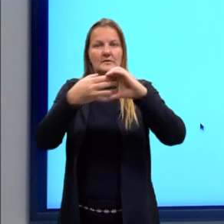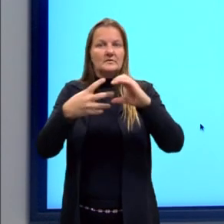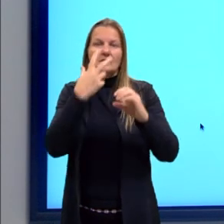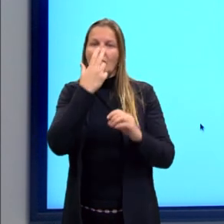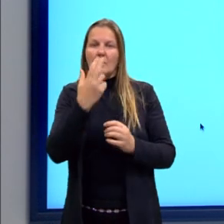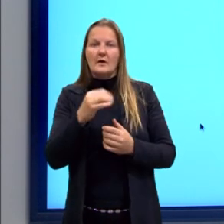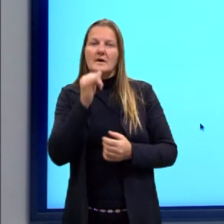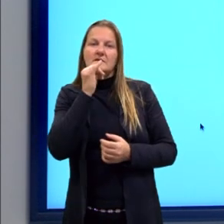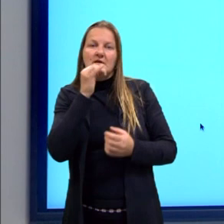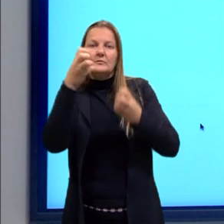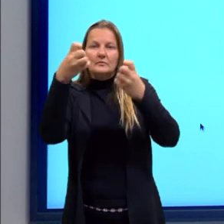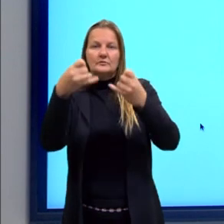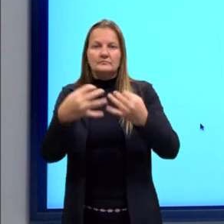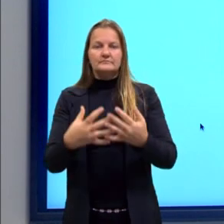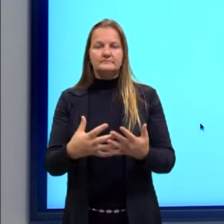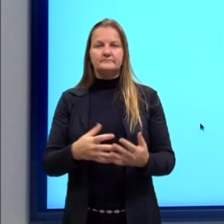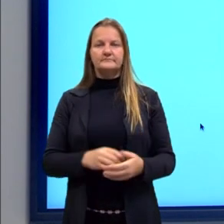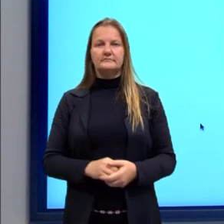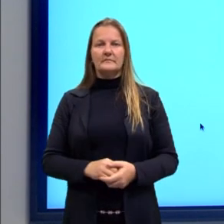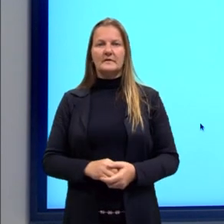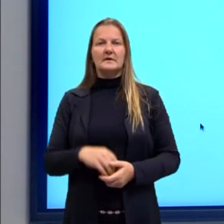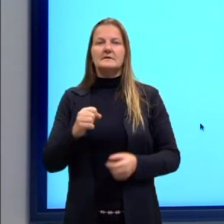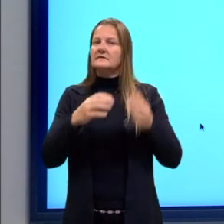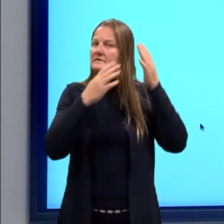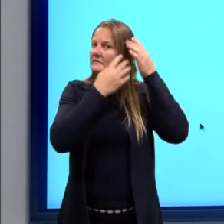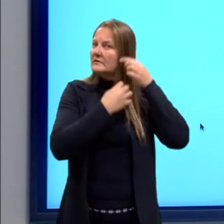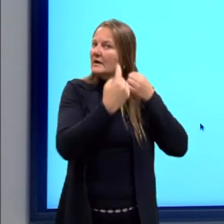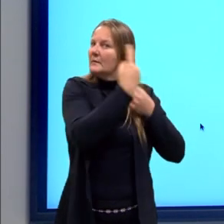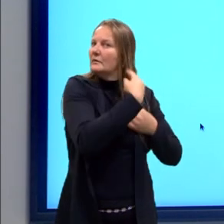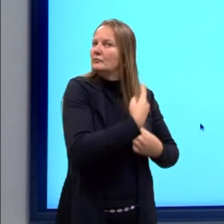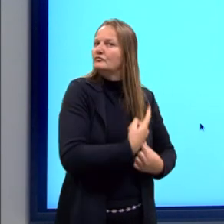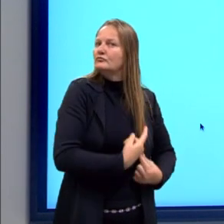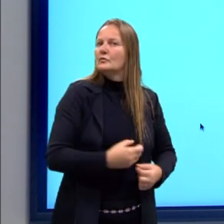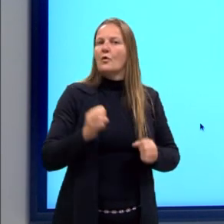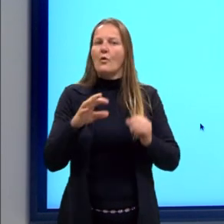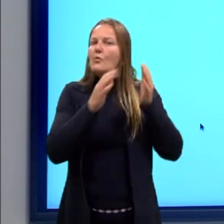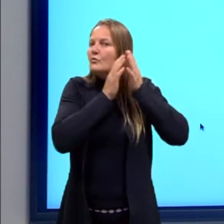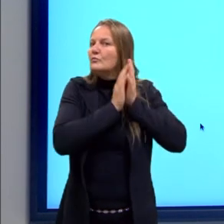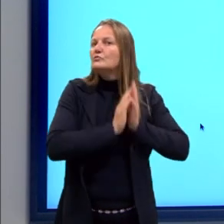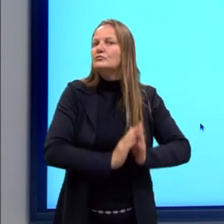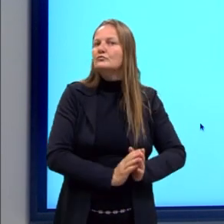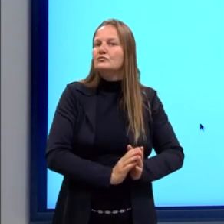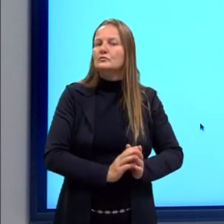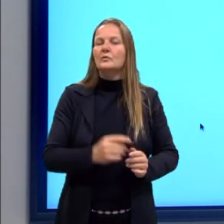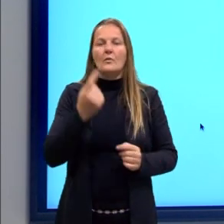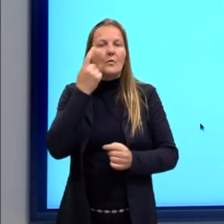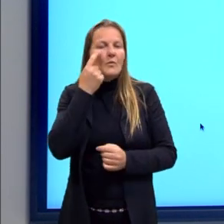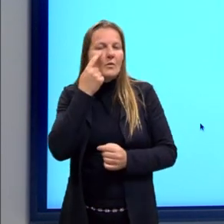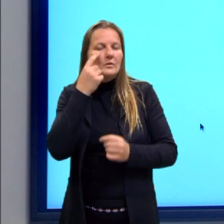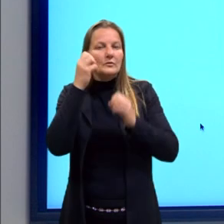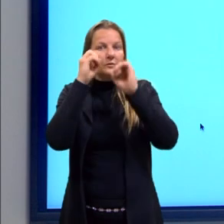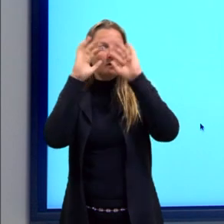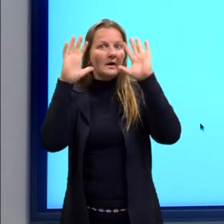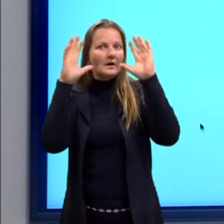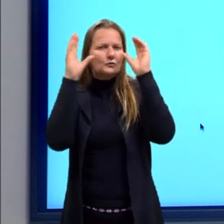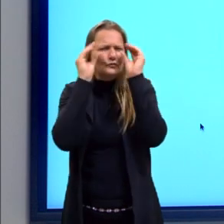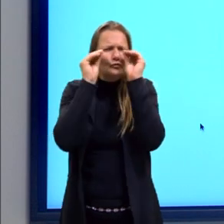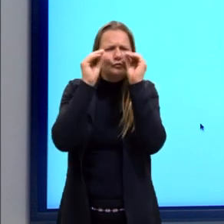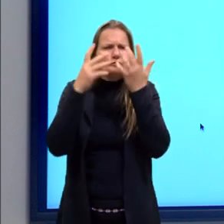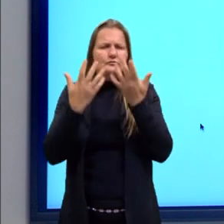Como um exemplo que eu dei anteriormente, Se o cabelo é crespo, se é liso, se é ondulado, se a cor dos olhos é verde,